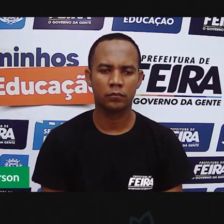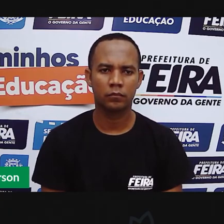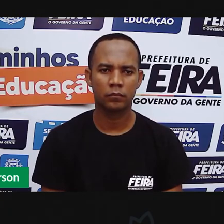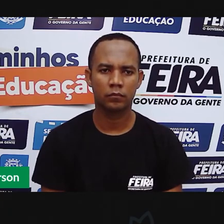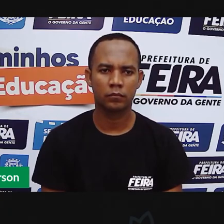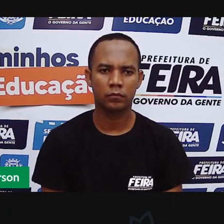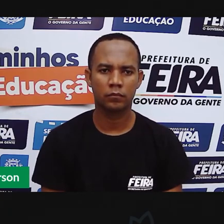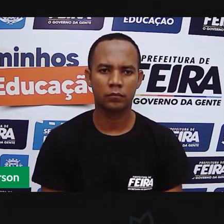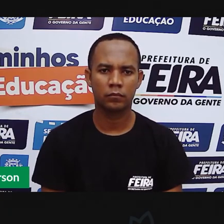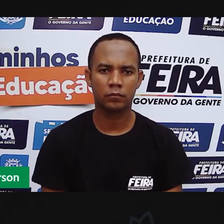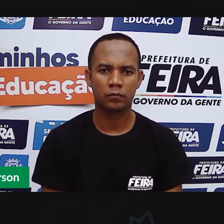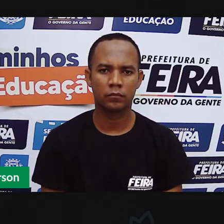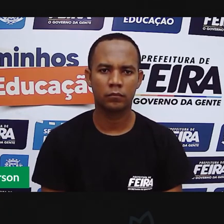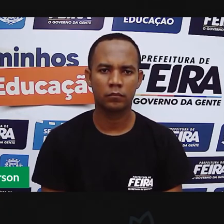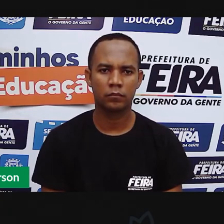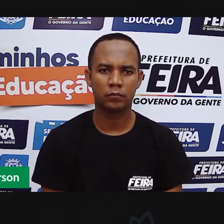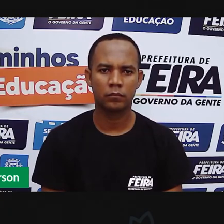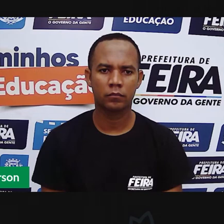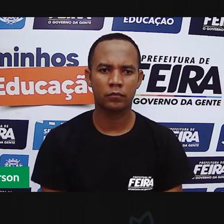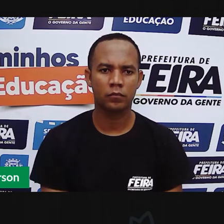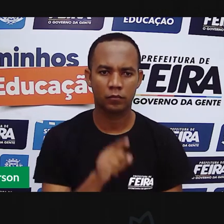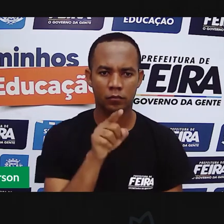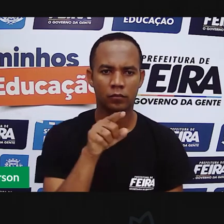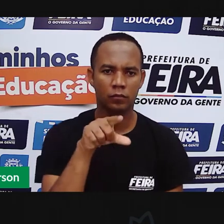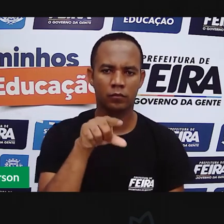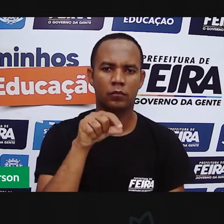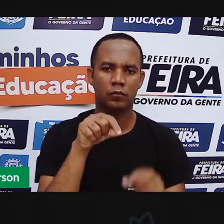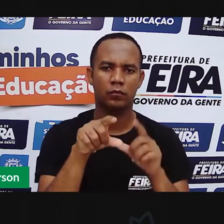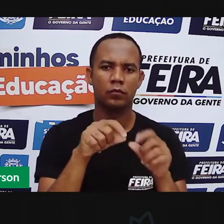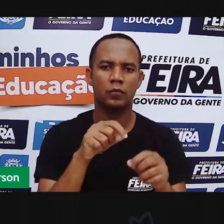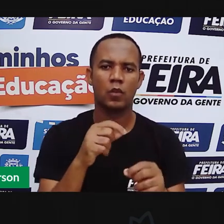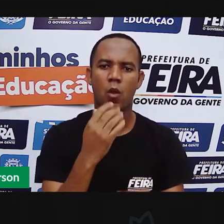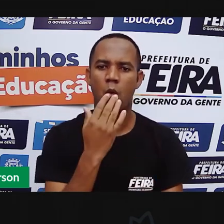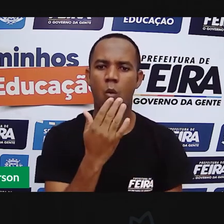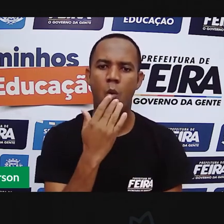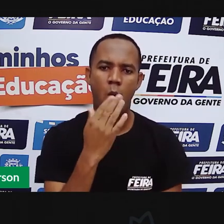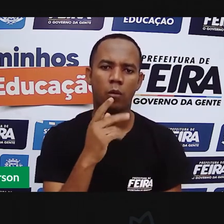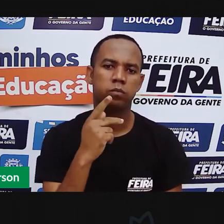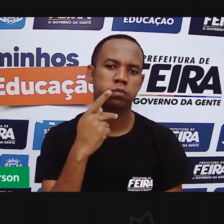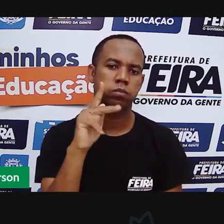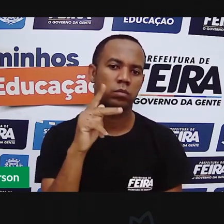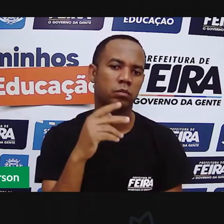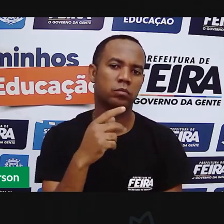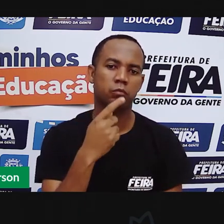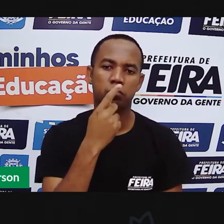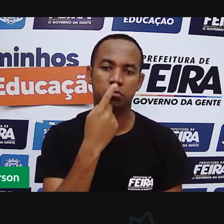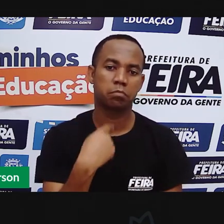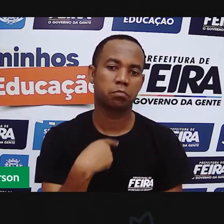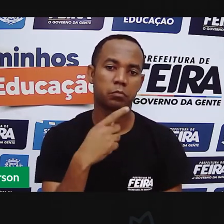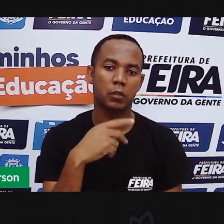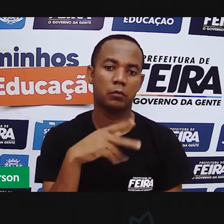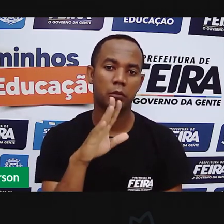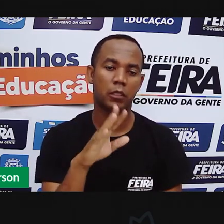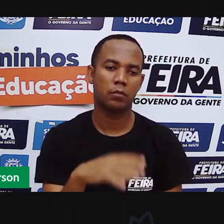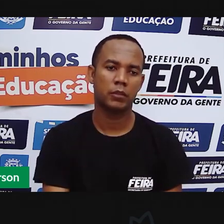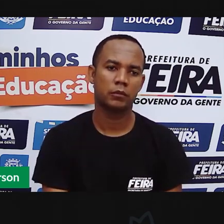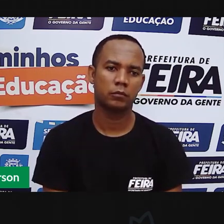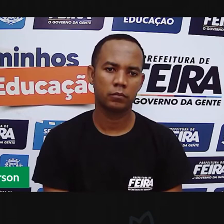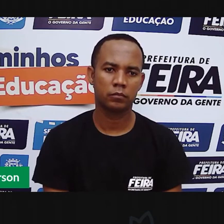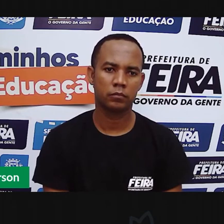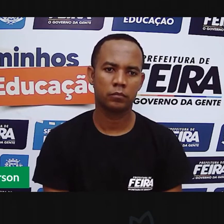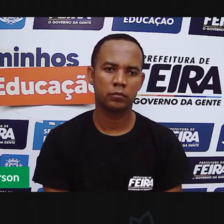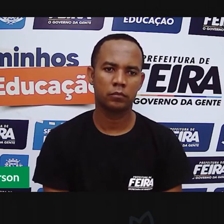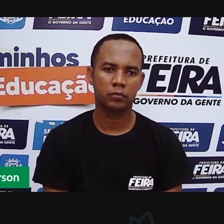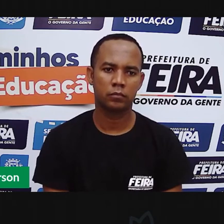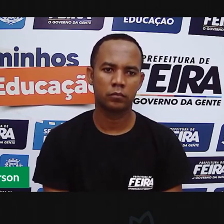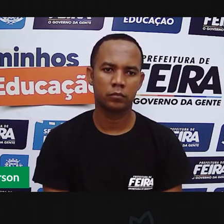também. Você vai escolher o seu giz de cera, o seu lápis de cor e você vai fazer